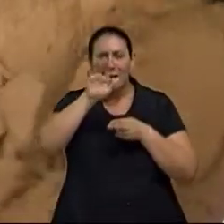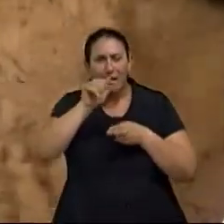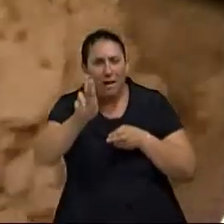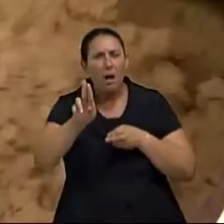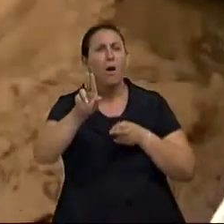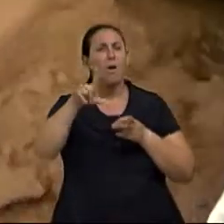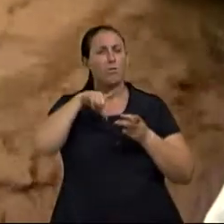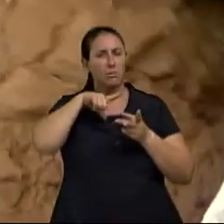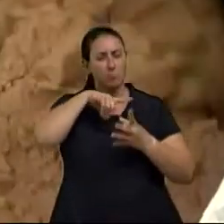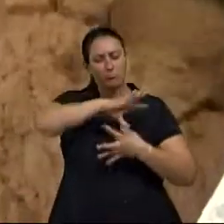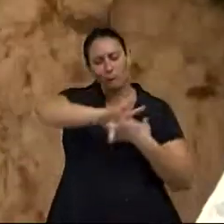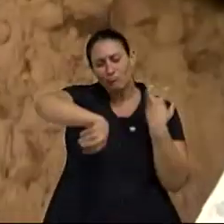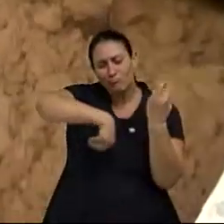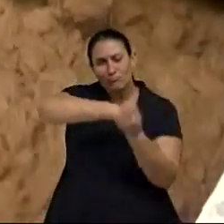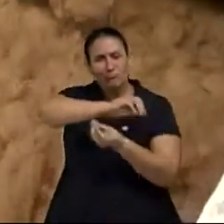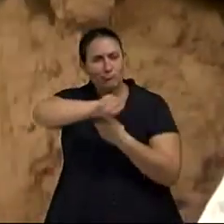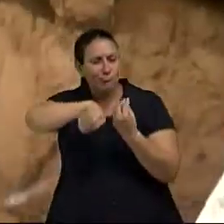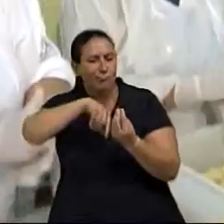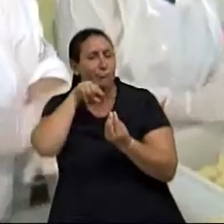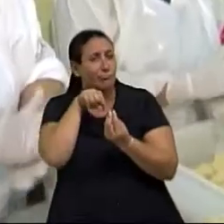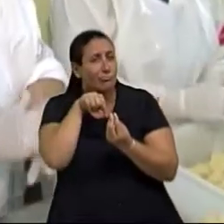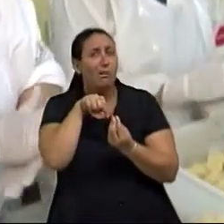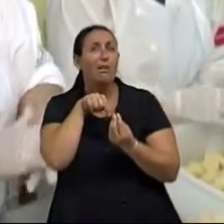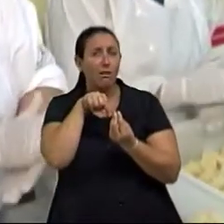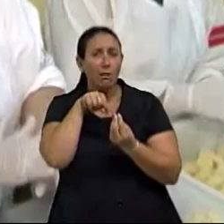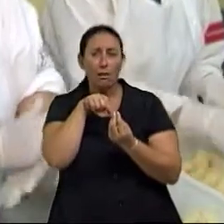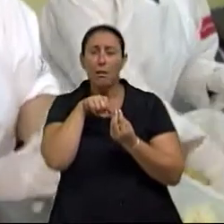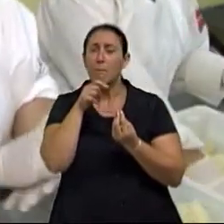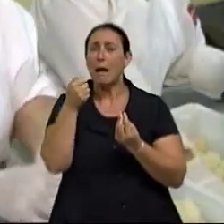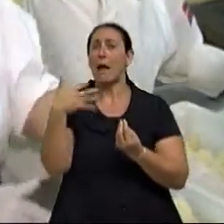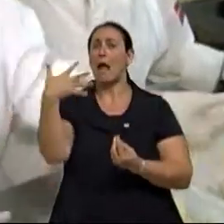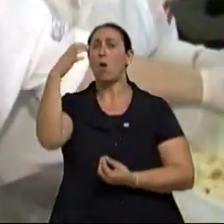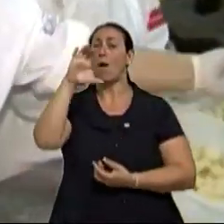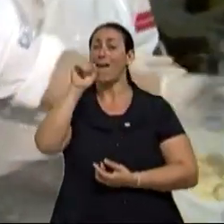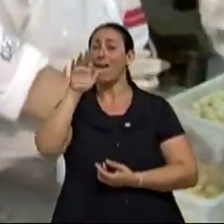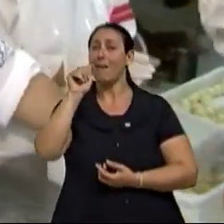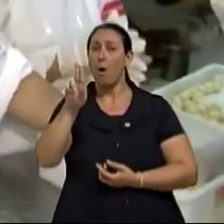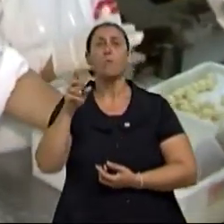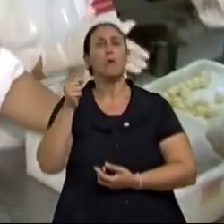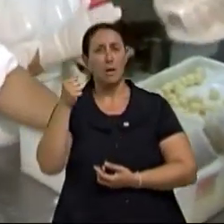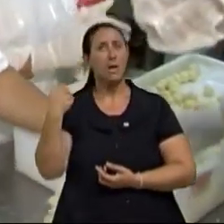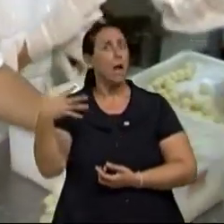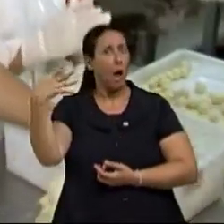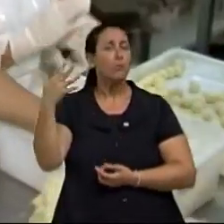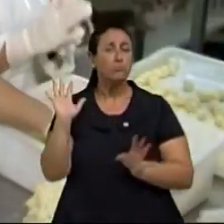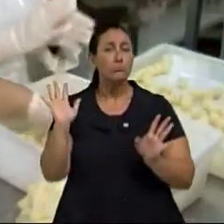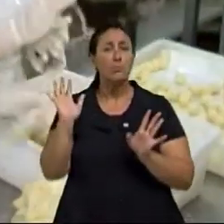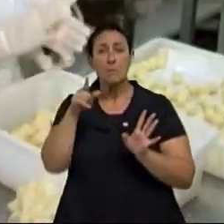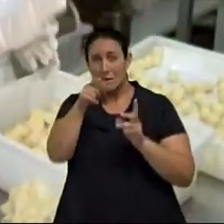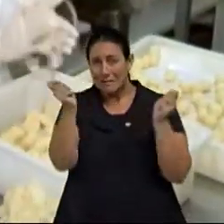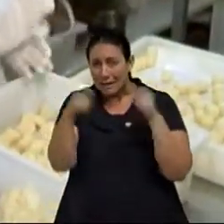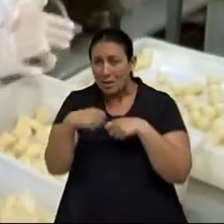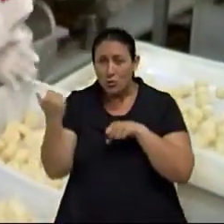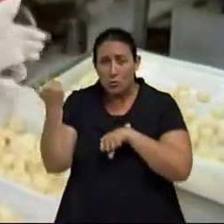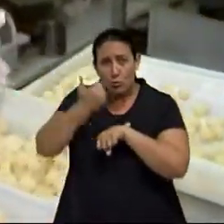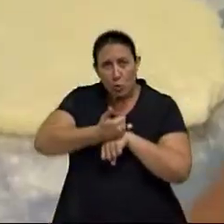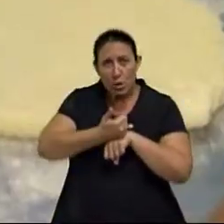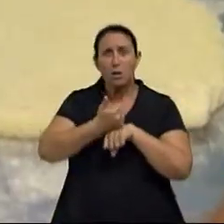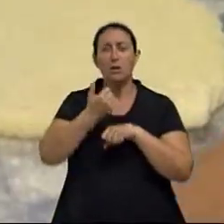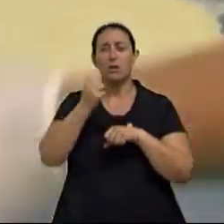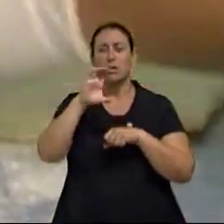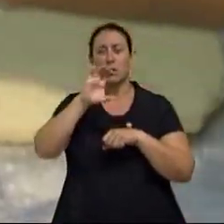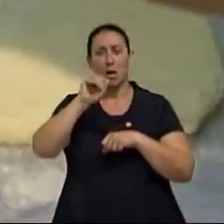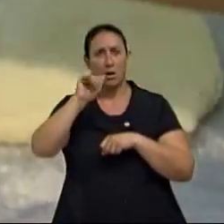cacau, são ingredientes mais caros. E à medida que eu posso substituir parte desse cacau